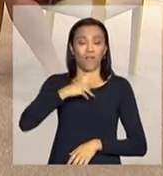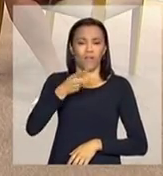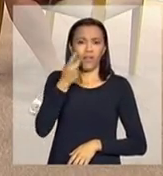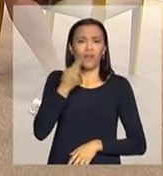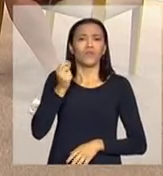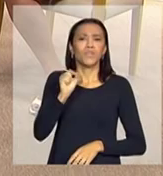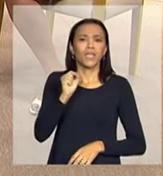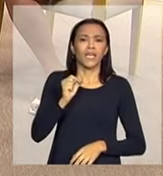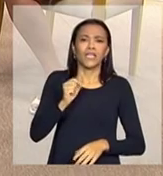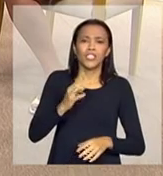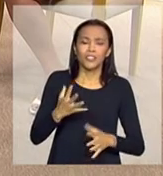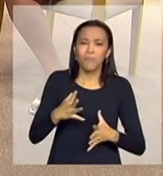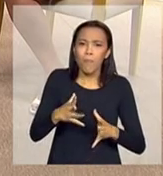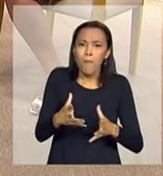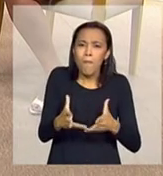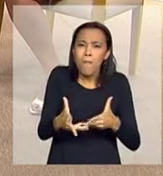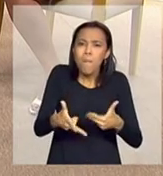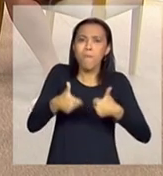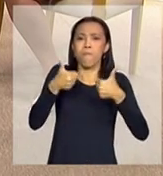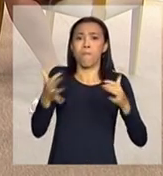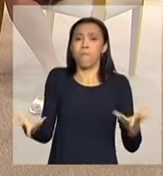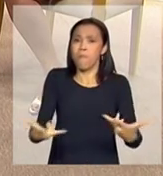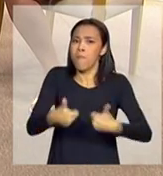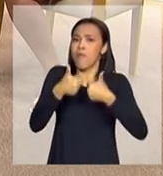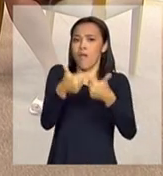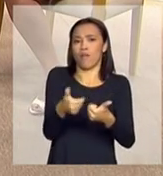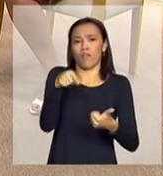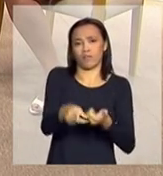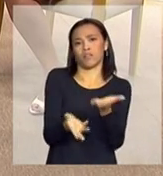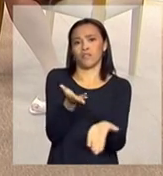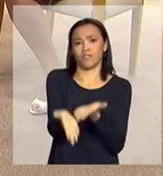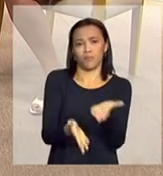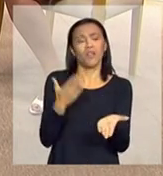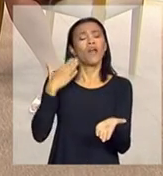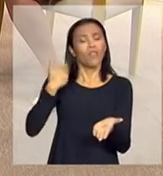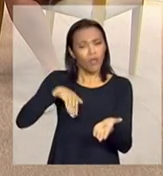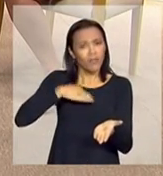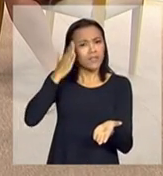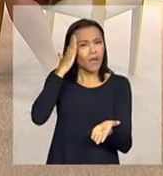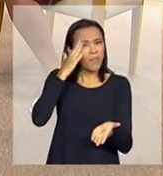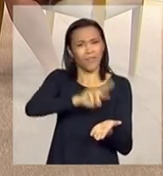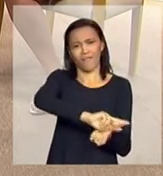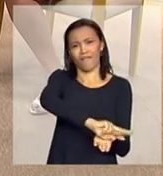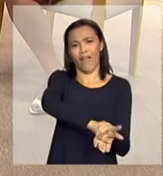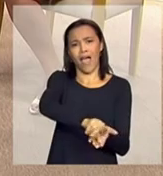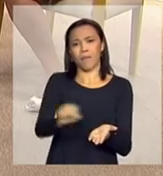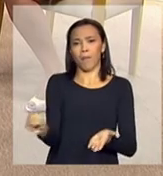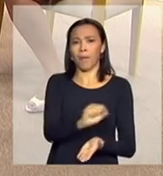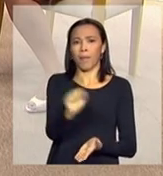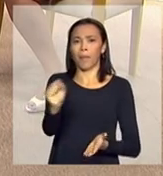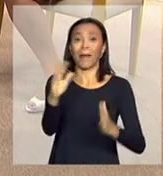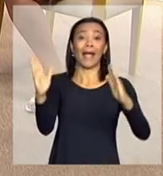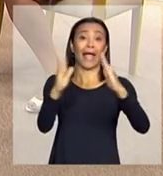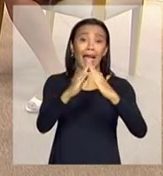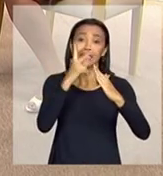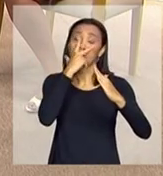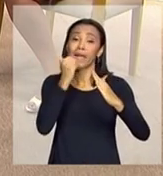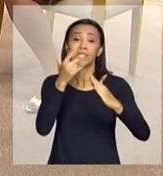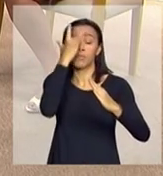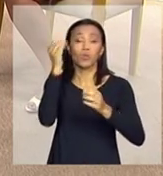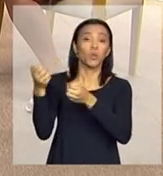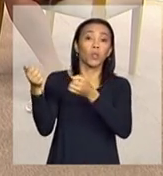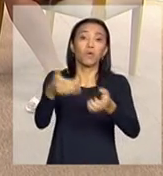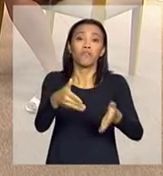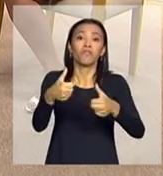de qualificar esse atendimento. que hoje nós sabemos que existem vários abrigos hoje que são como depósitos de pessoas,